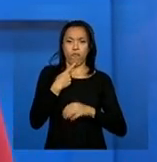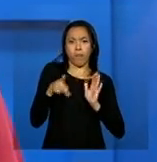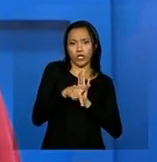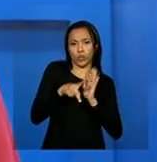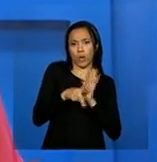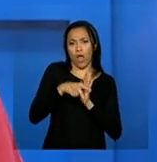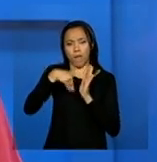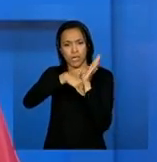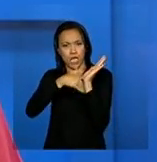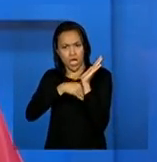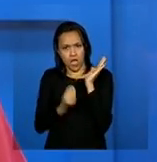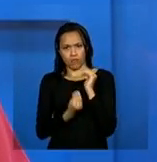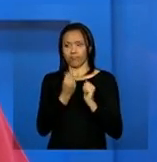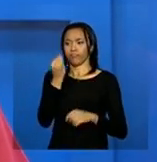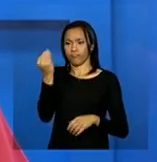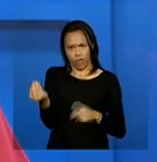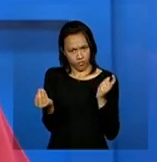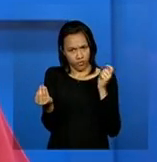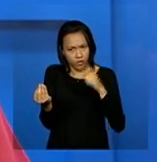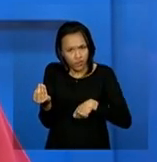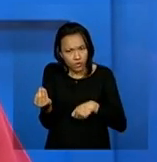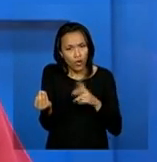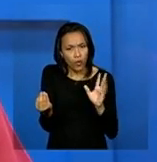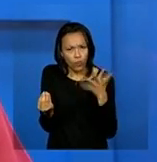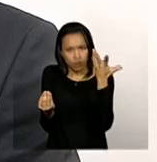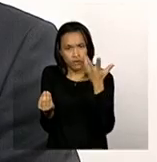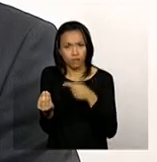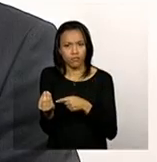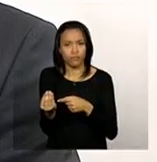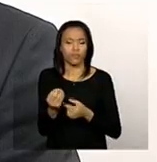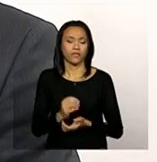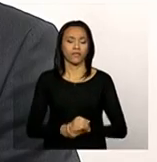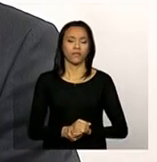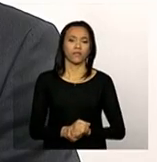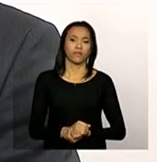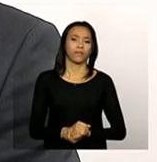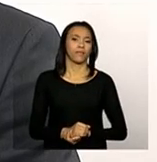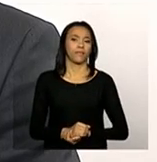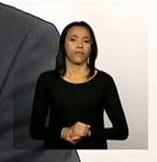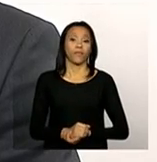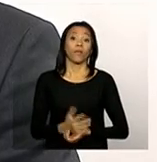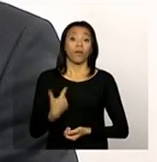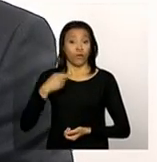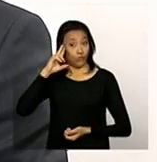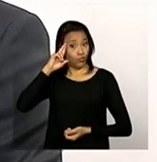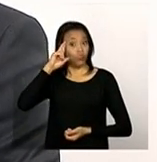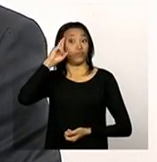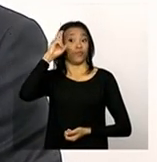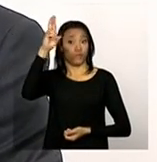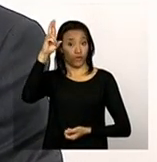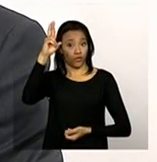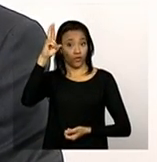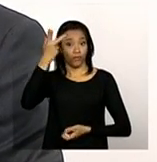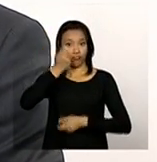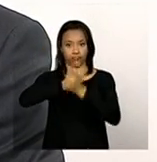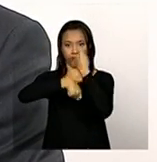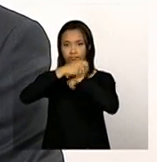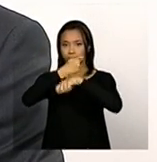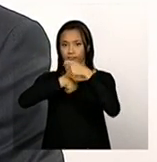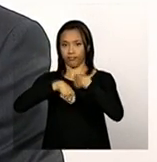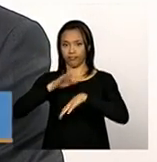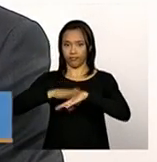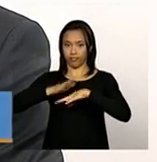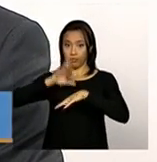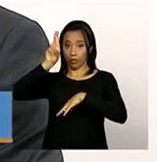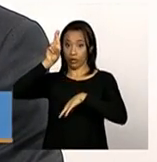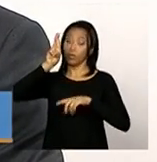senha para outra pessoa? Isso é possível acontecer? O gestor, os administradores, o titular e